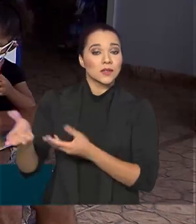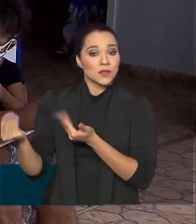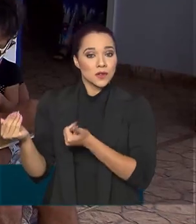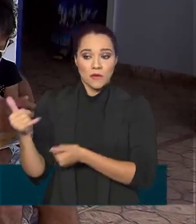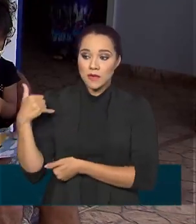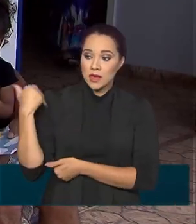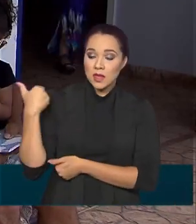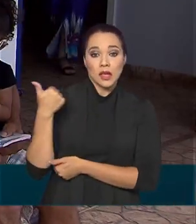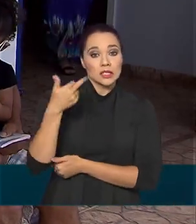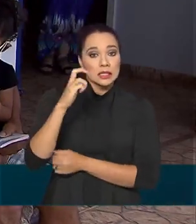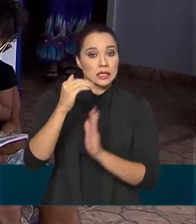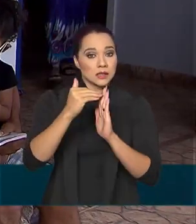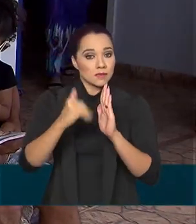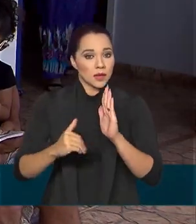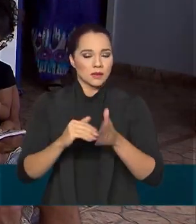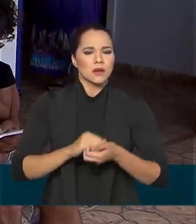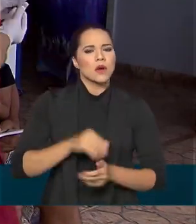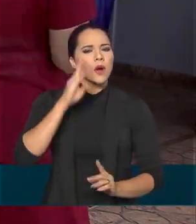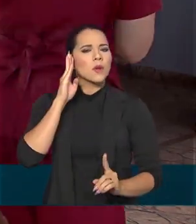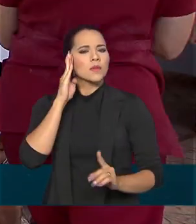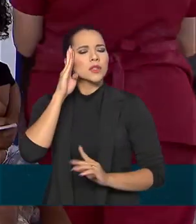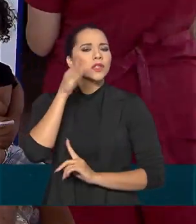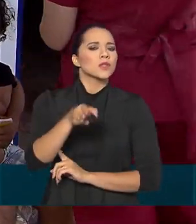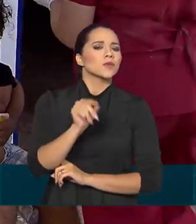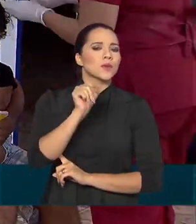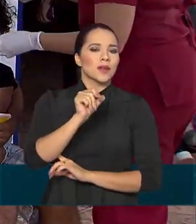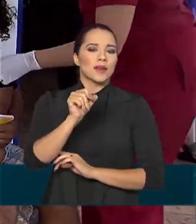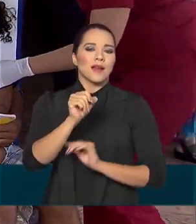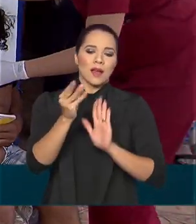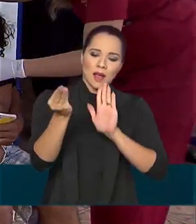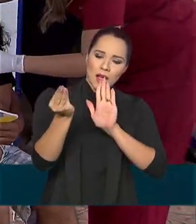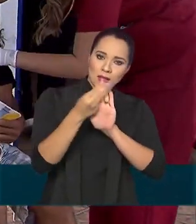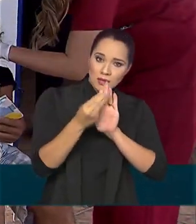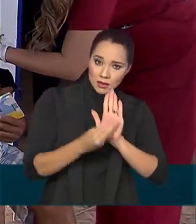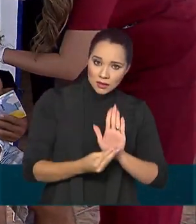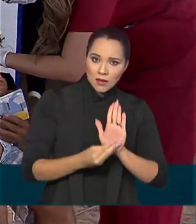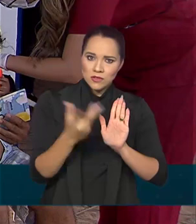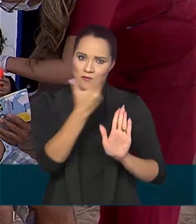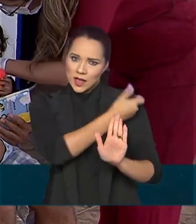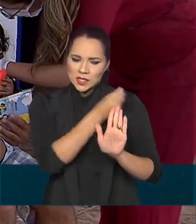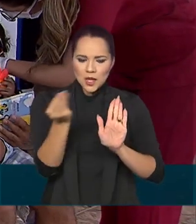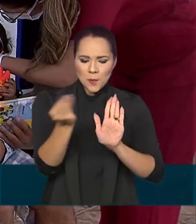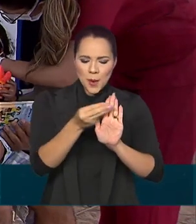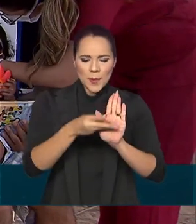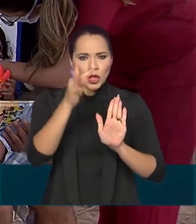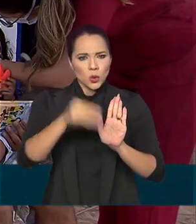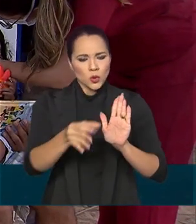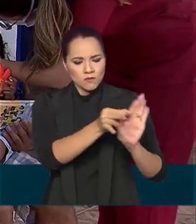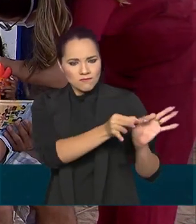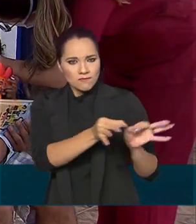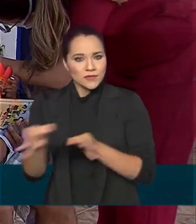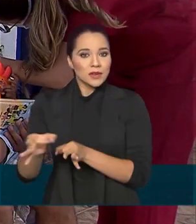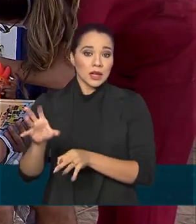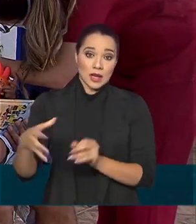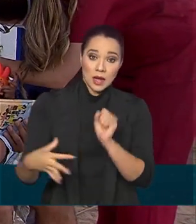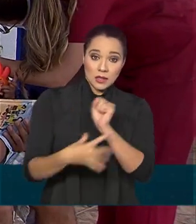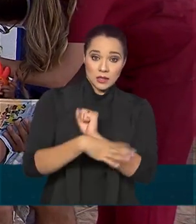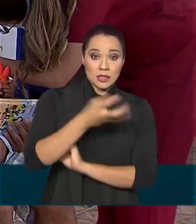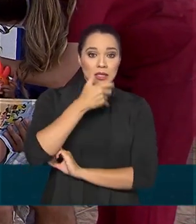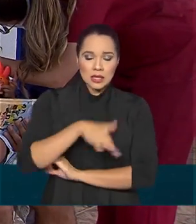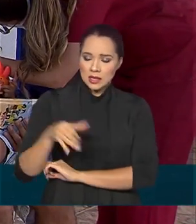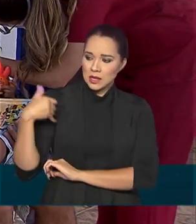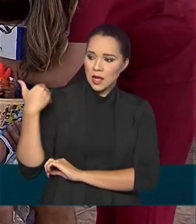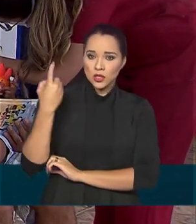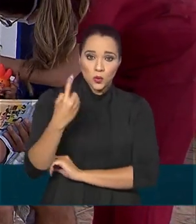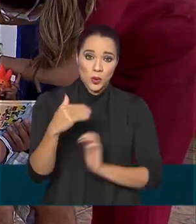menores de 15 anos. O objetivo é atualizar a carteira de vacinação de todos e garantir que as crianças de 1 a 5